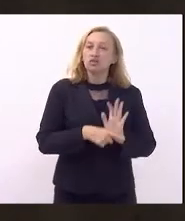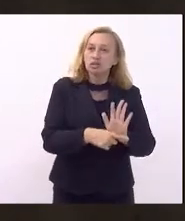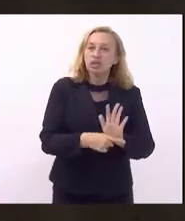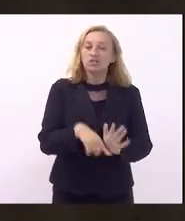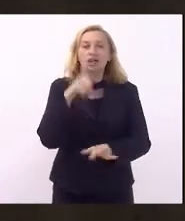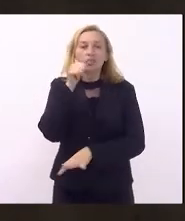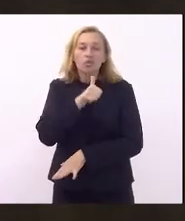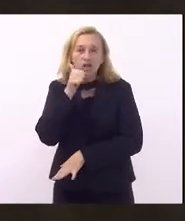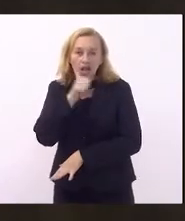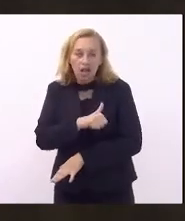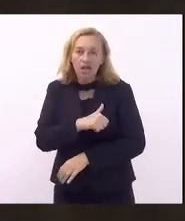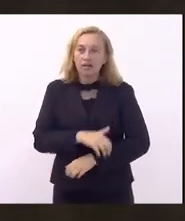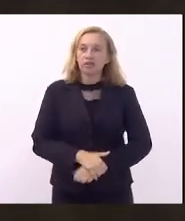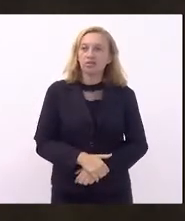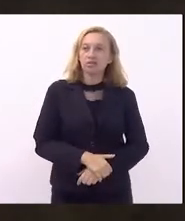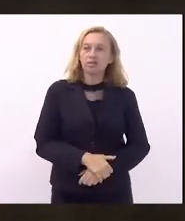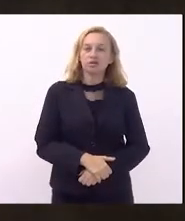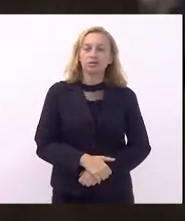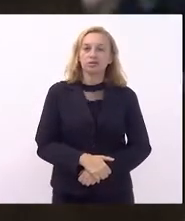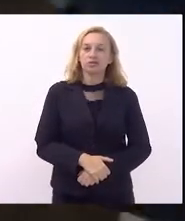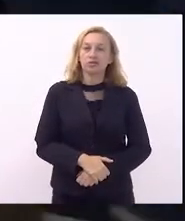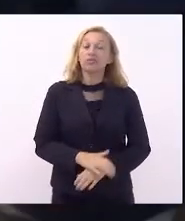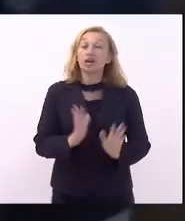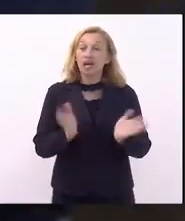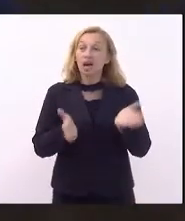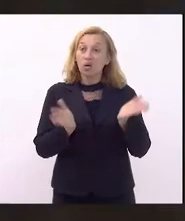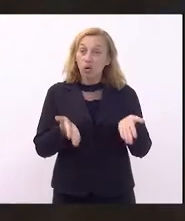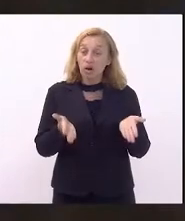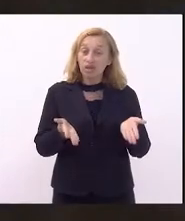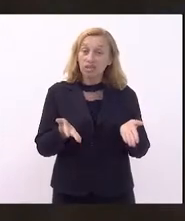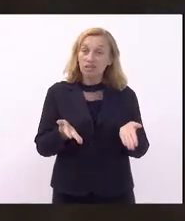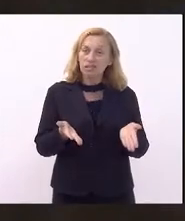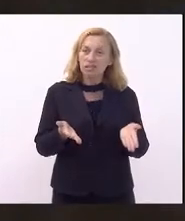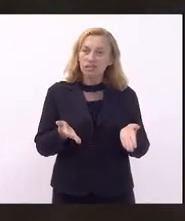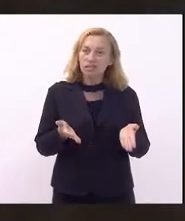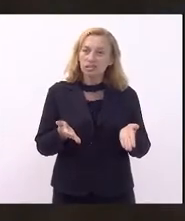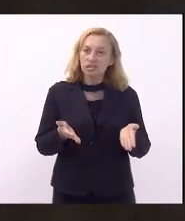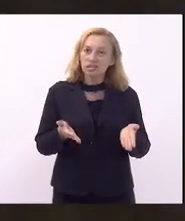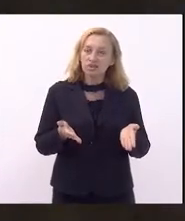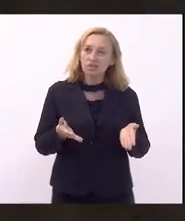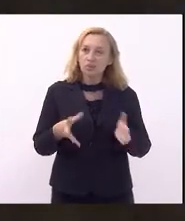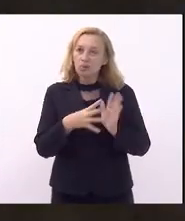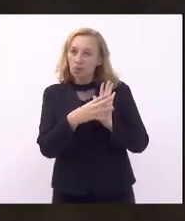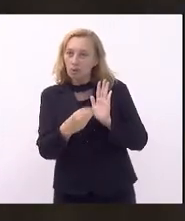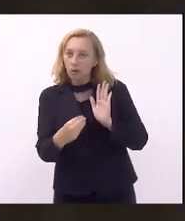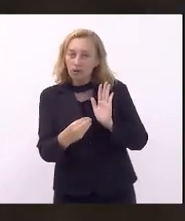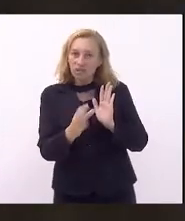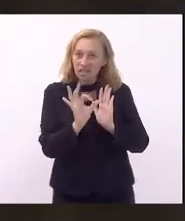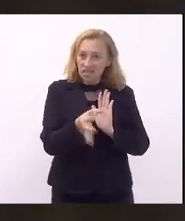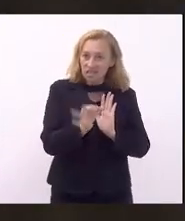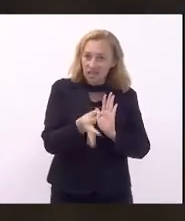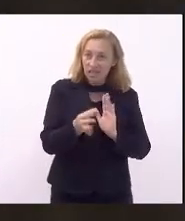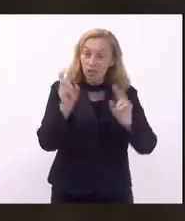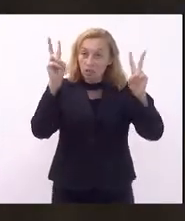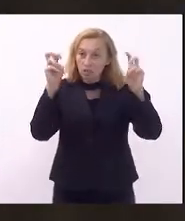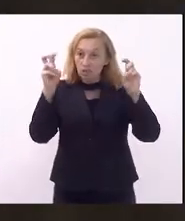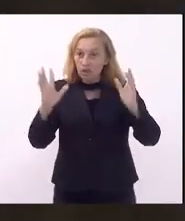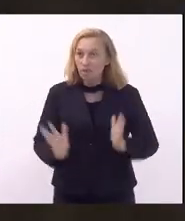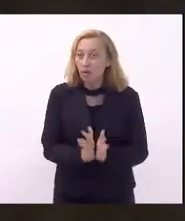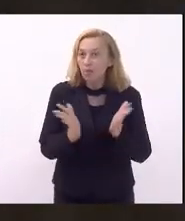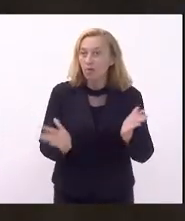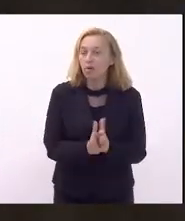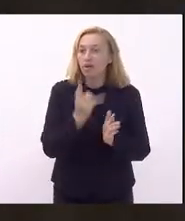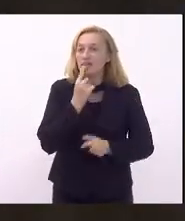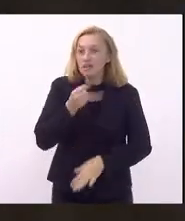favor do sexo feminino, e agora entrou numa moda justa o tema da pobreza